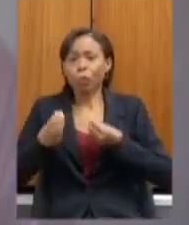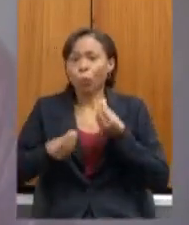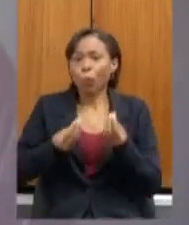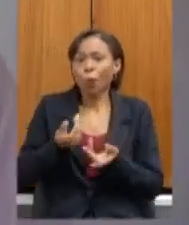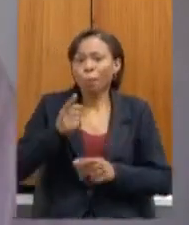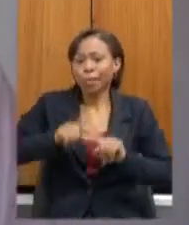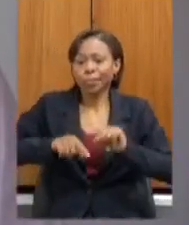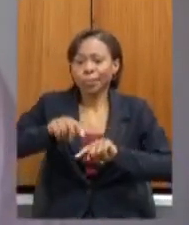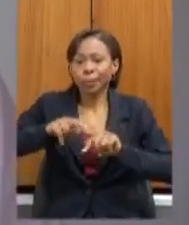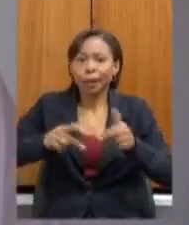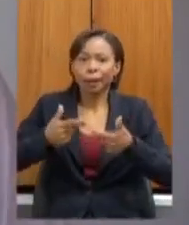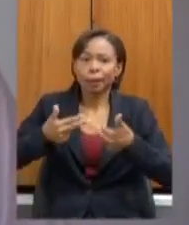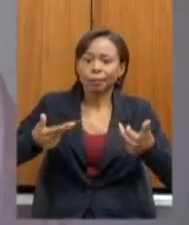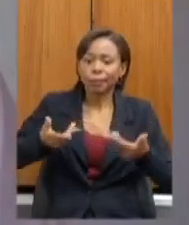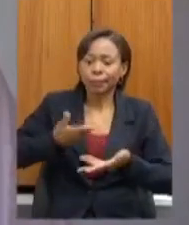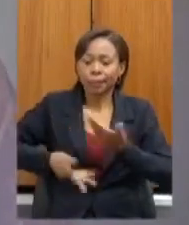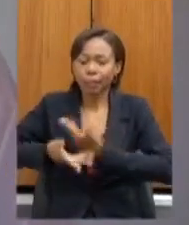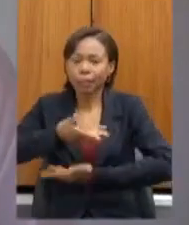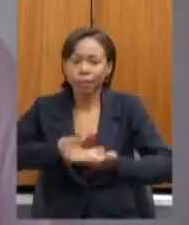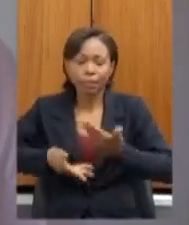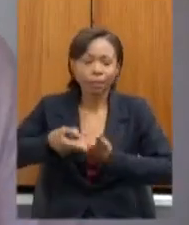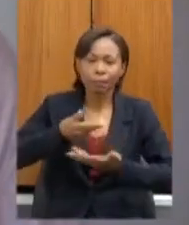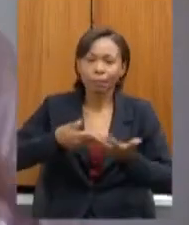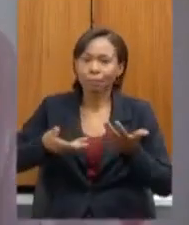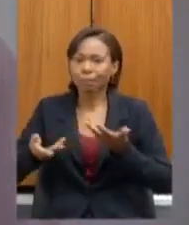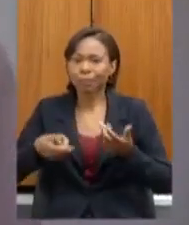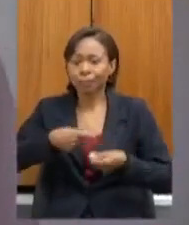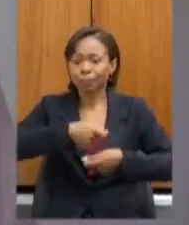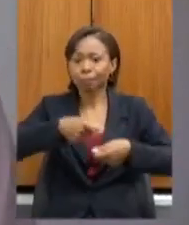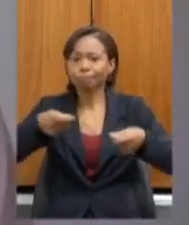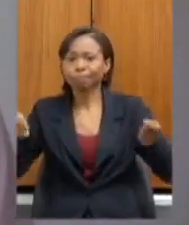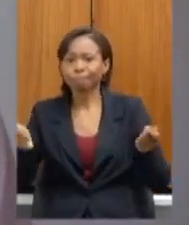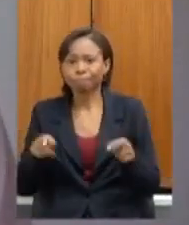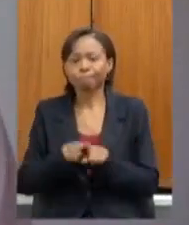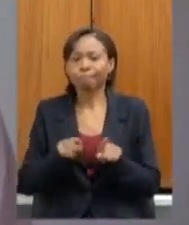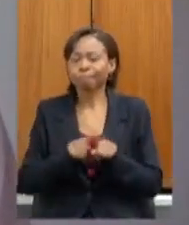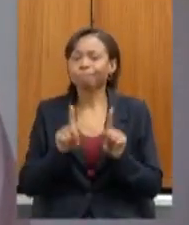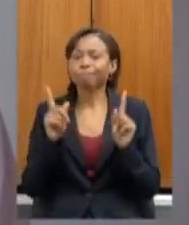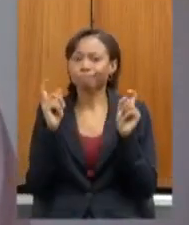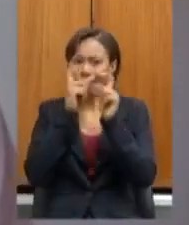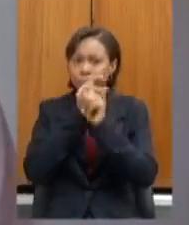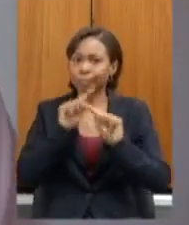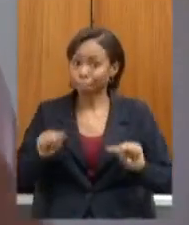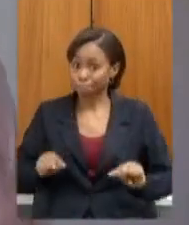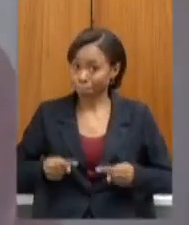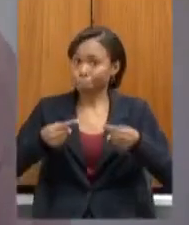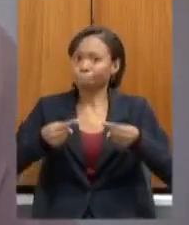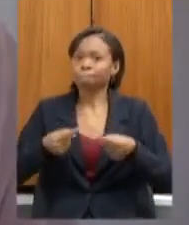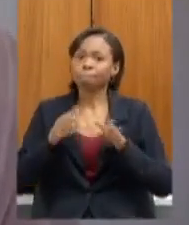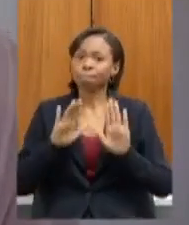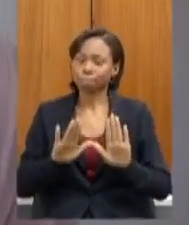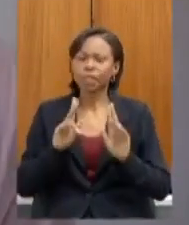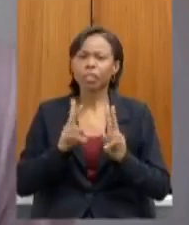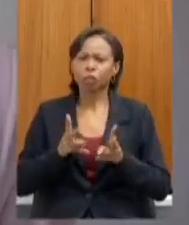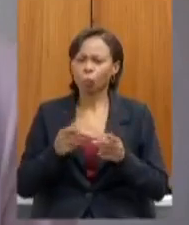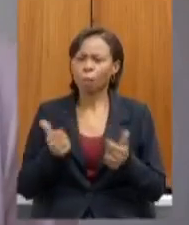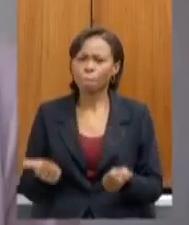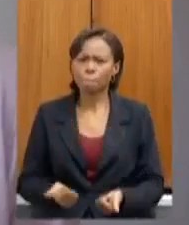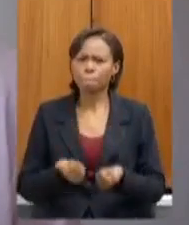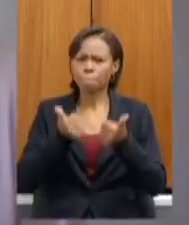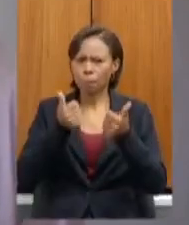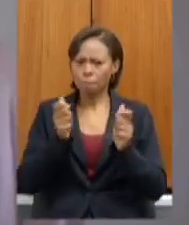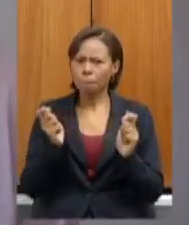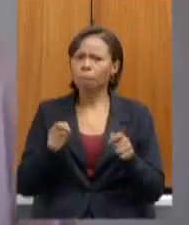equipamentos e garantir a distribuição disso também é um ponto desafiador mas a gente sempre pode melhorar